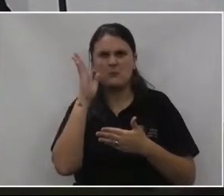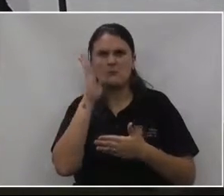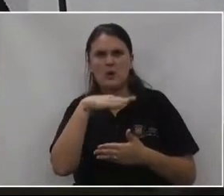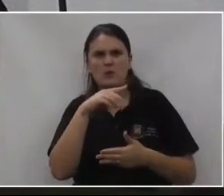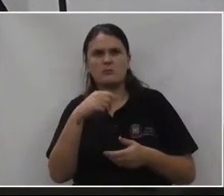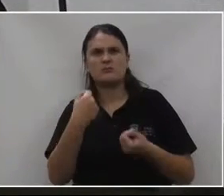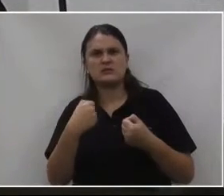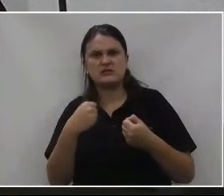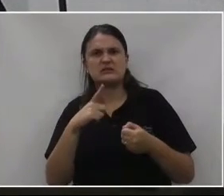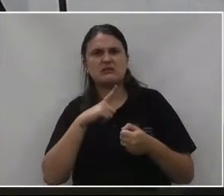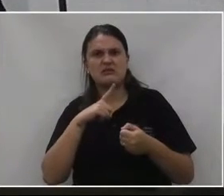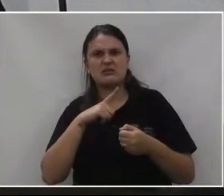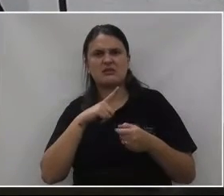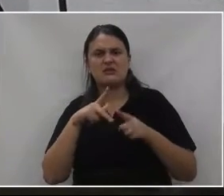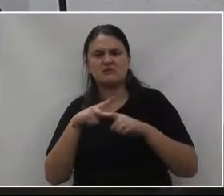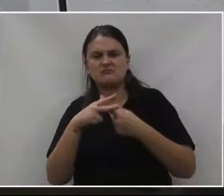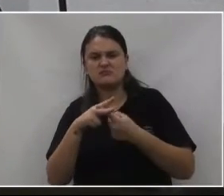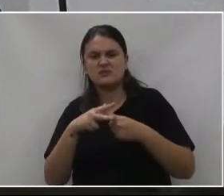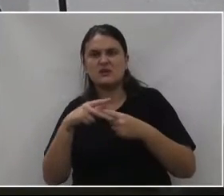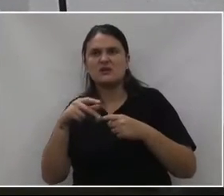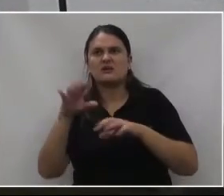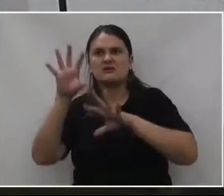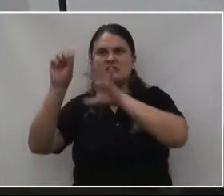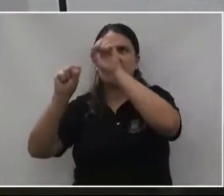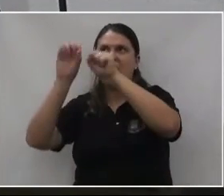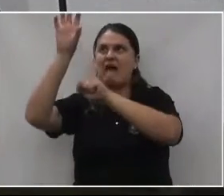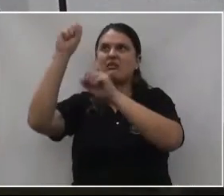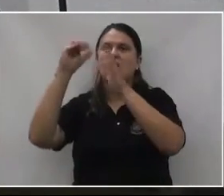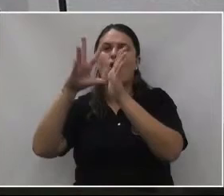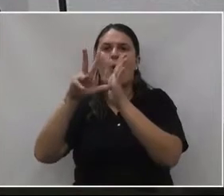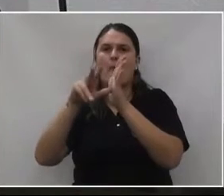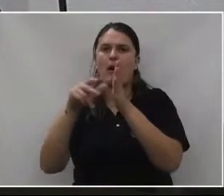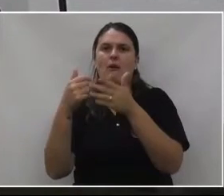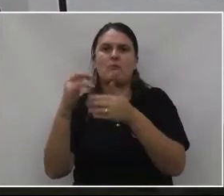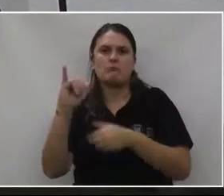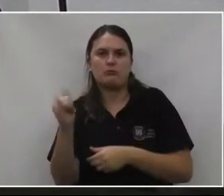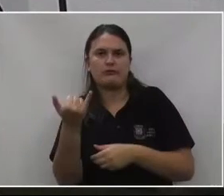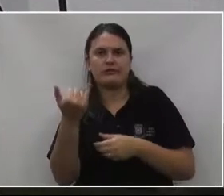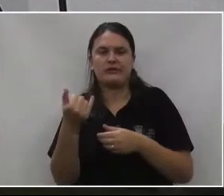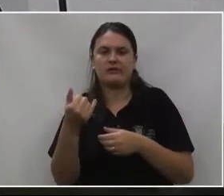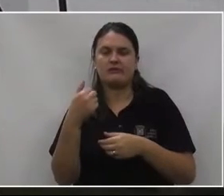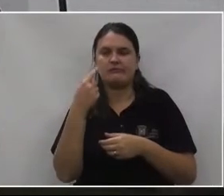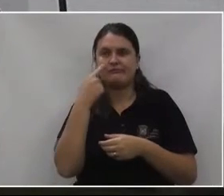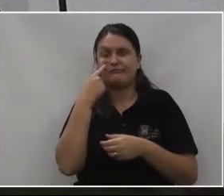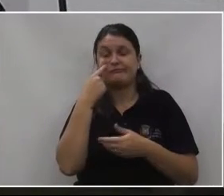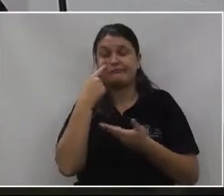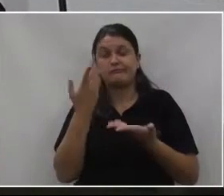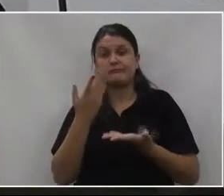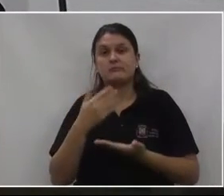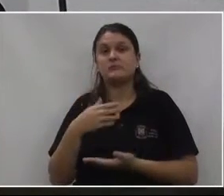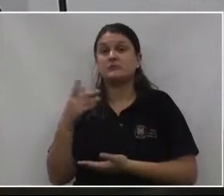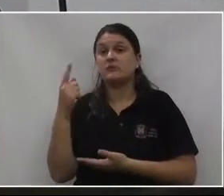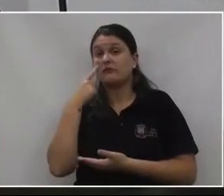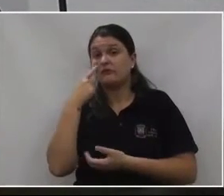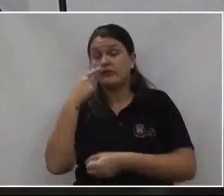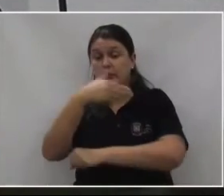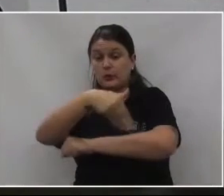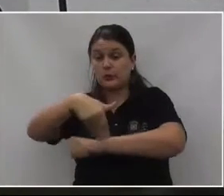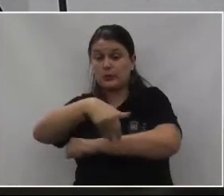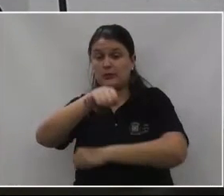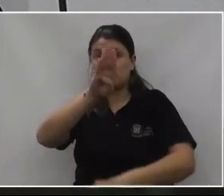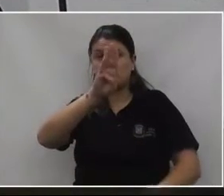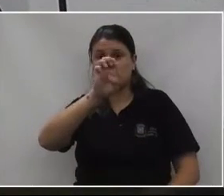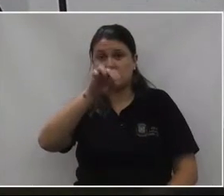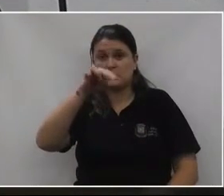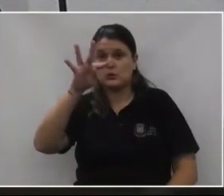o cara tem que ter o maquinário para roubar isso aí, então não vamos deixar nada aqui da Bento, o Salvat, eu acho que com